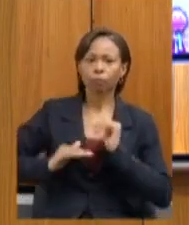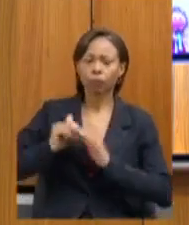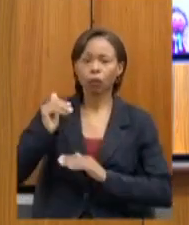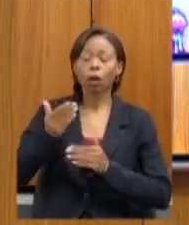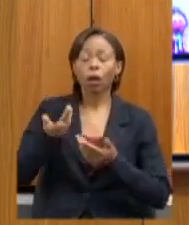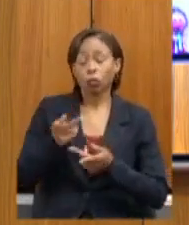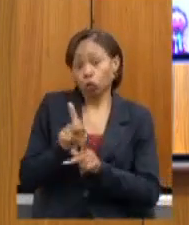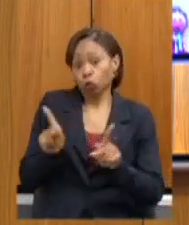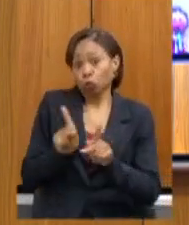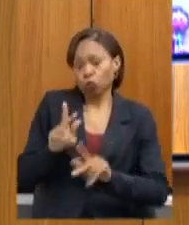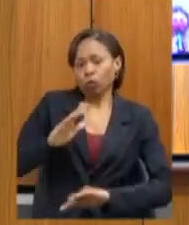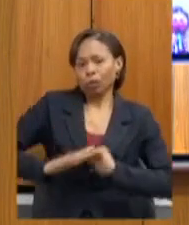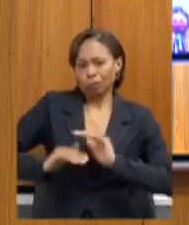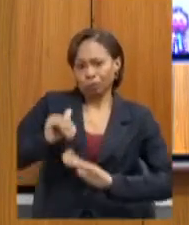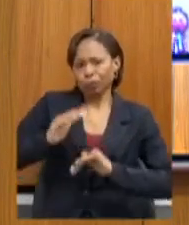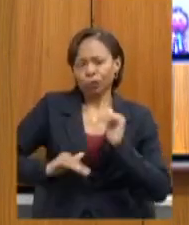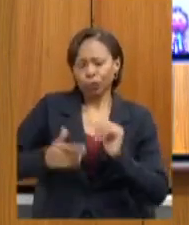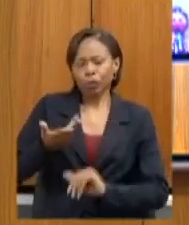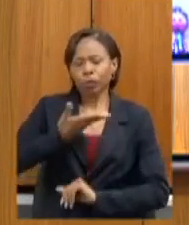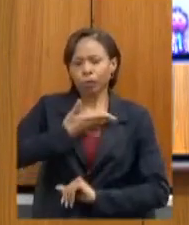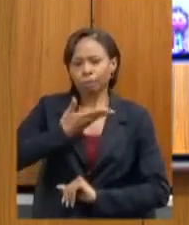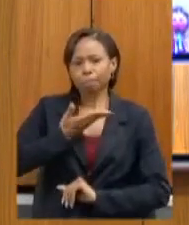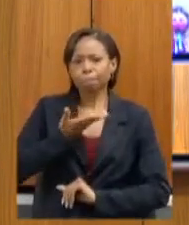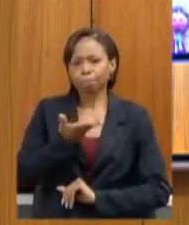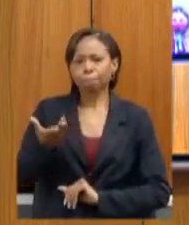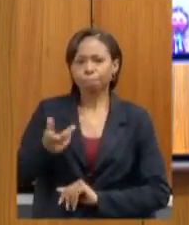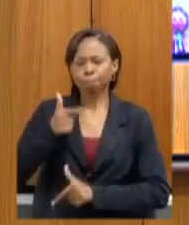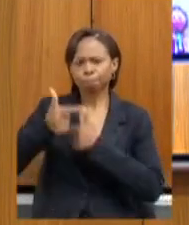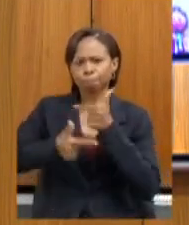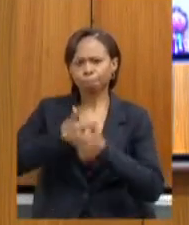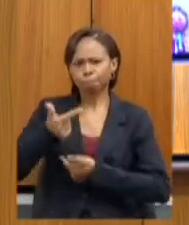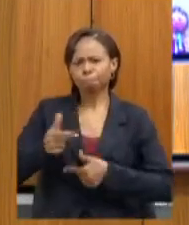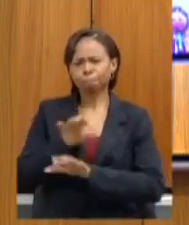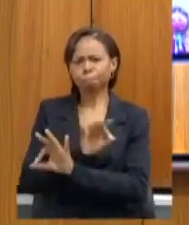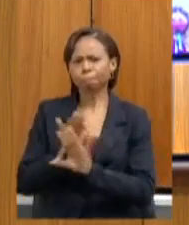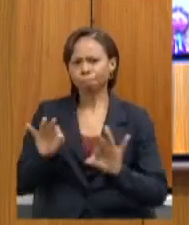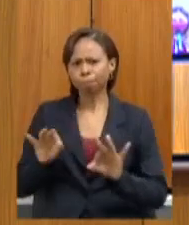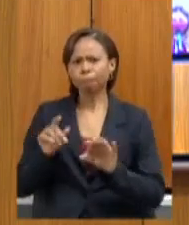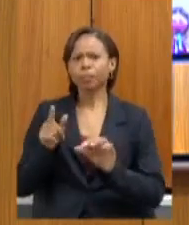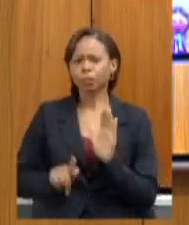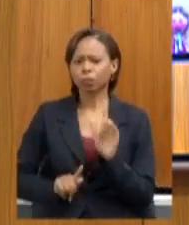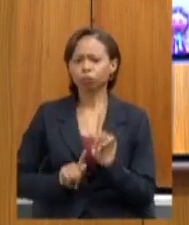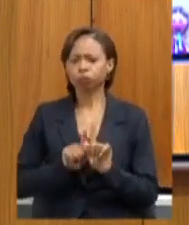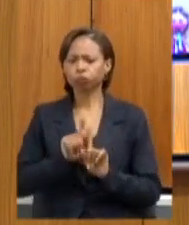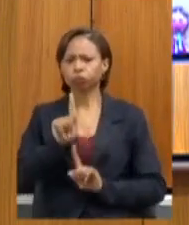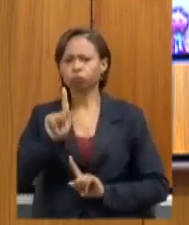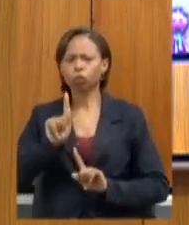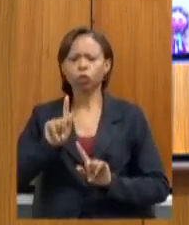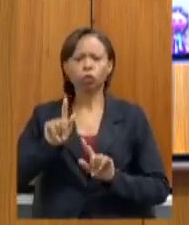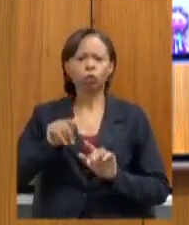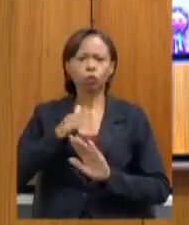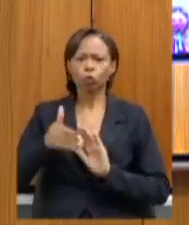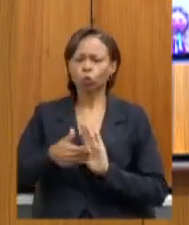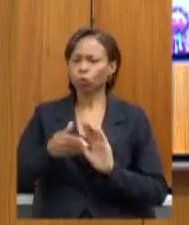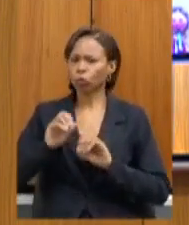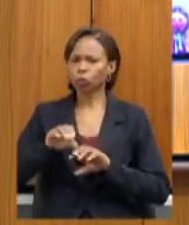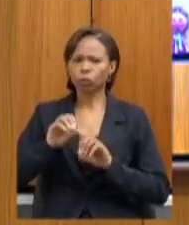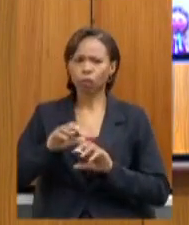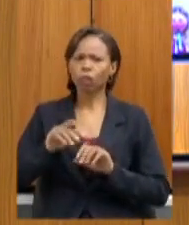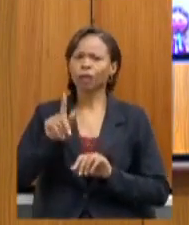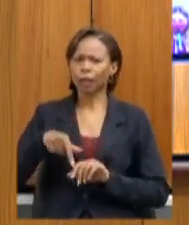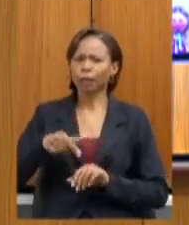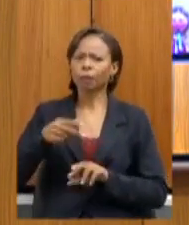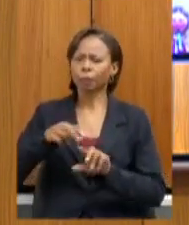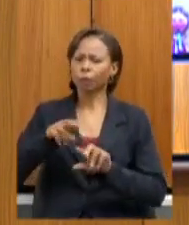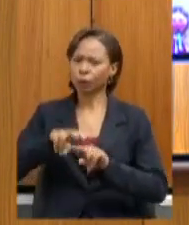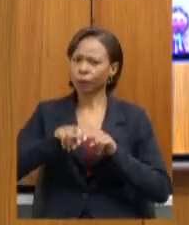tem feito exatamente um trabalho fenomenal e todos os indicadores de educação são resultado daqueles que estão no dia a dia